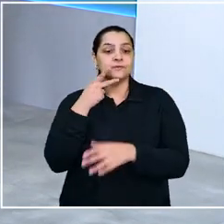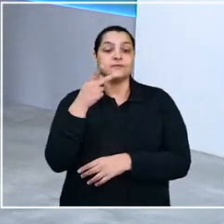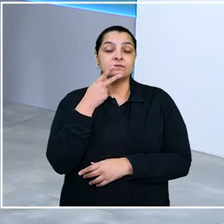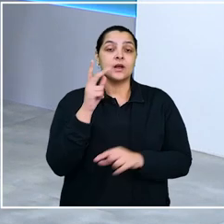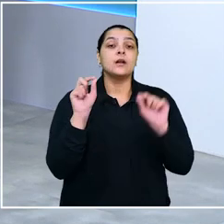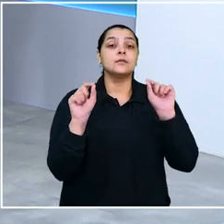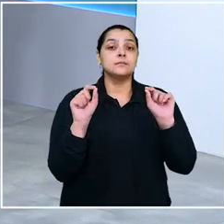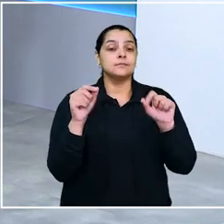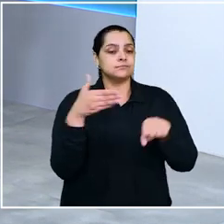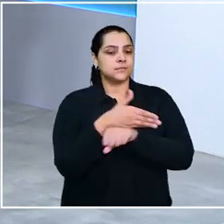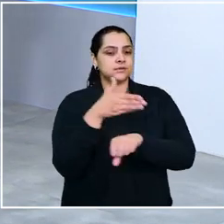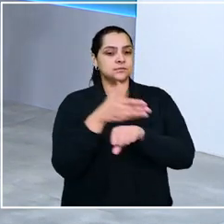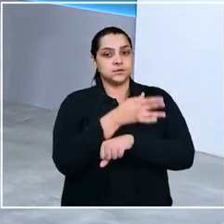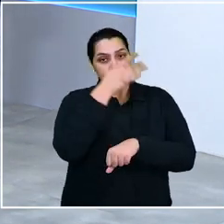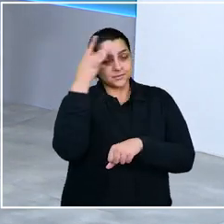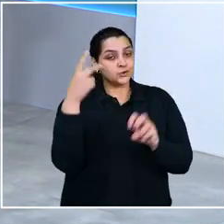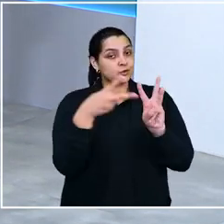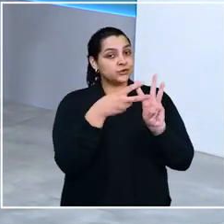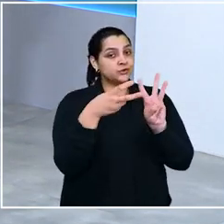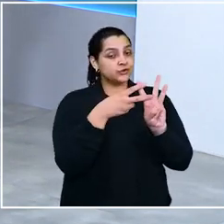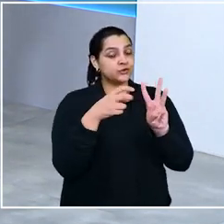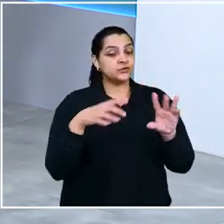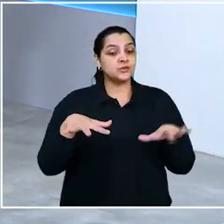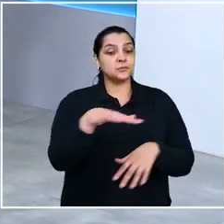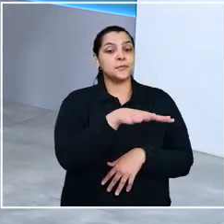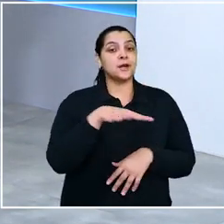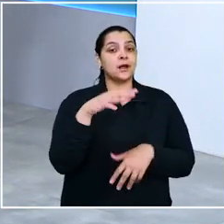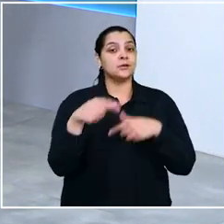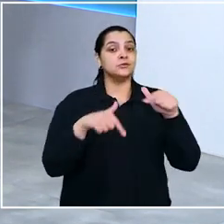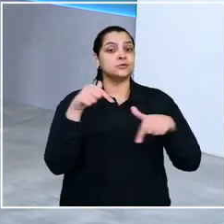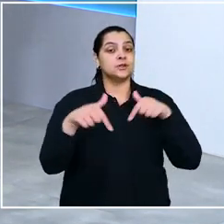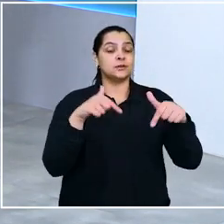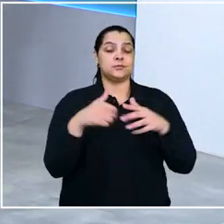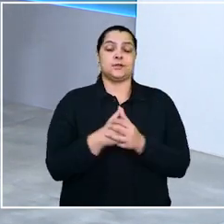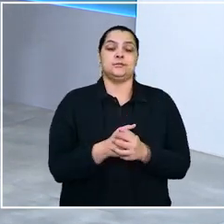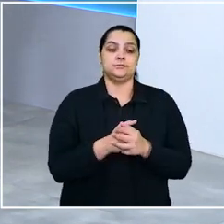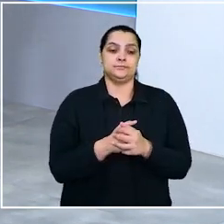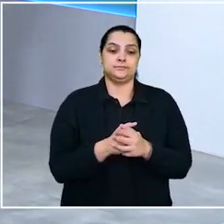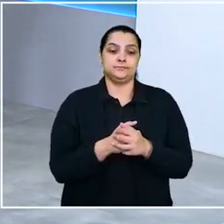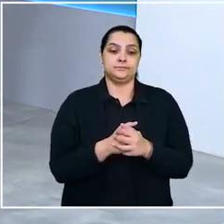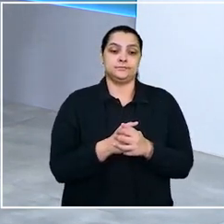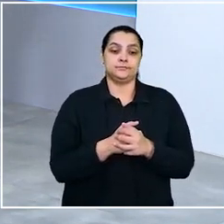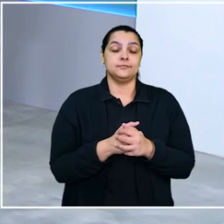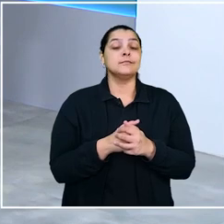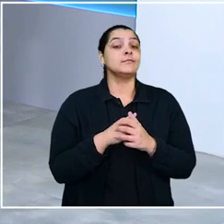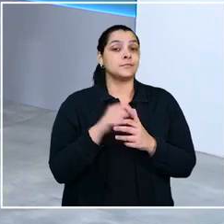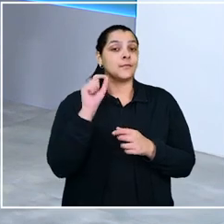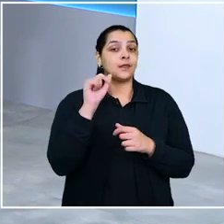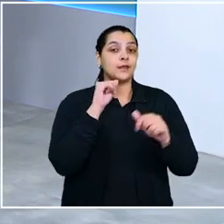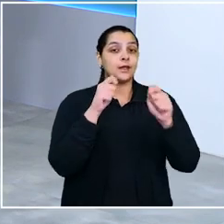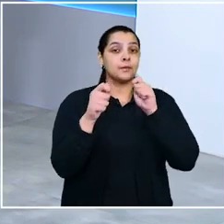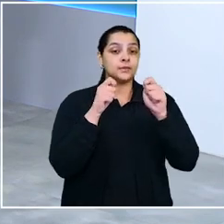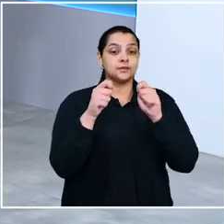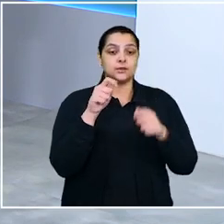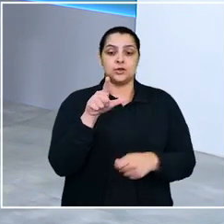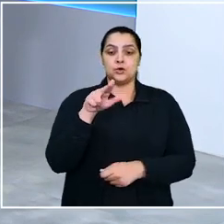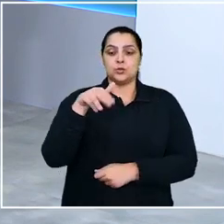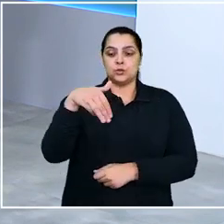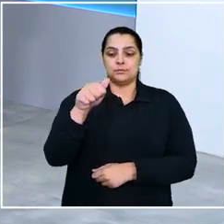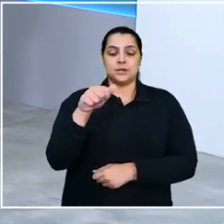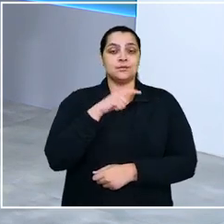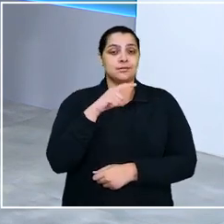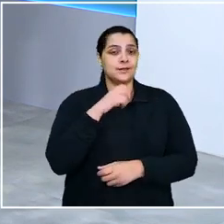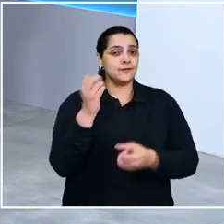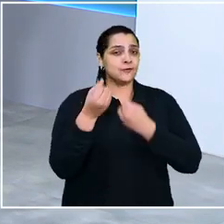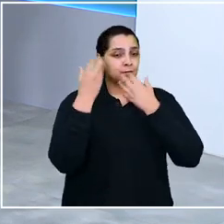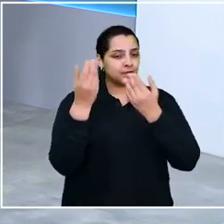Anderson, fala justamente da participação de pessoas indígenas no mercado de trabalho. A editora e apresentadora do podcast, Luma Soares,